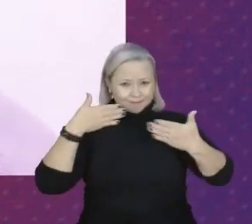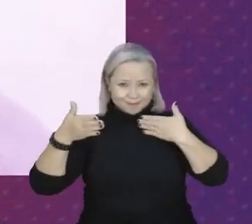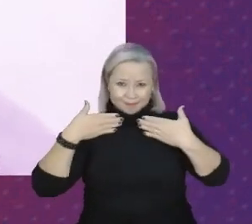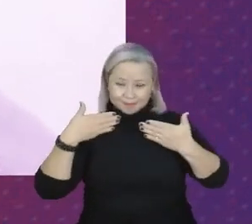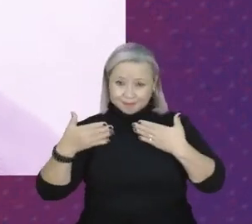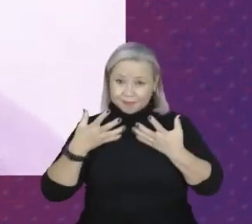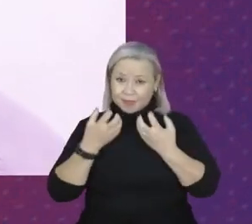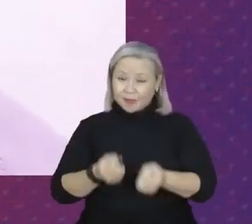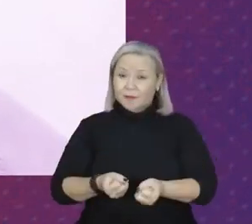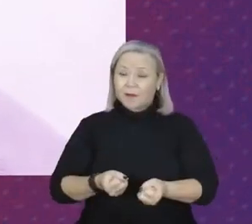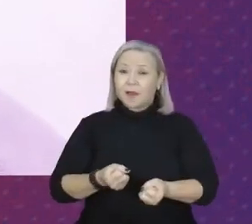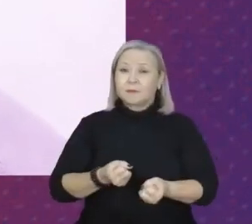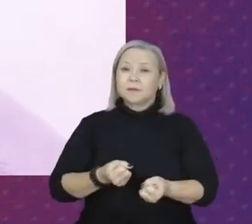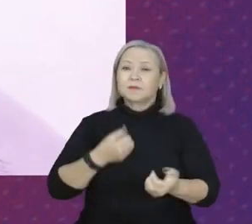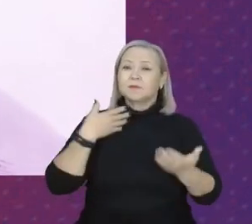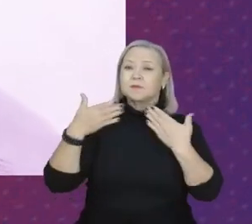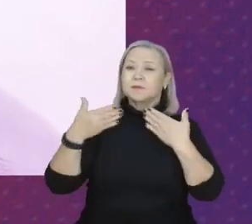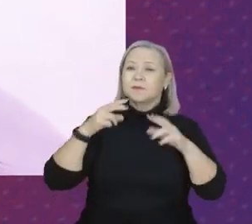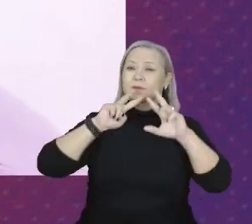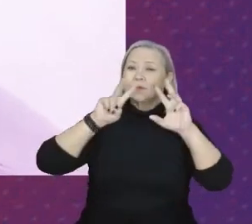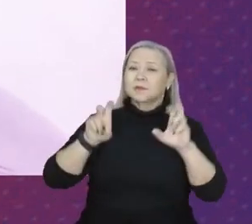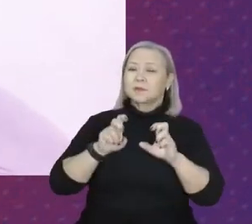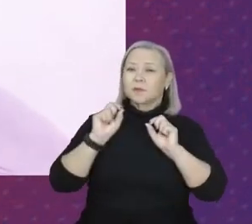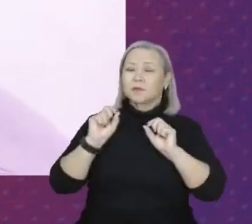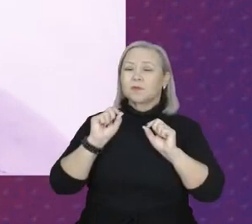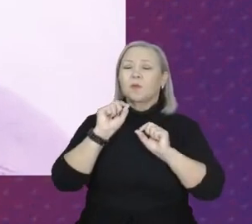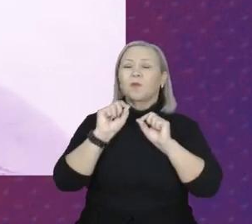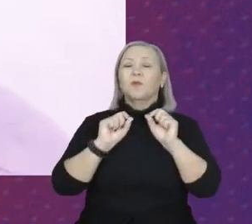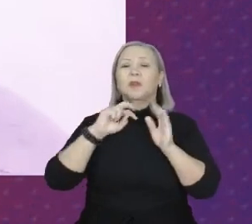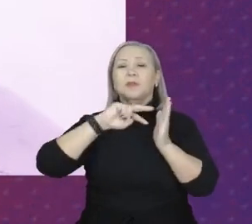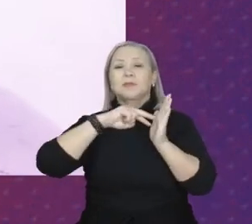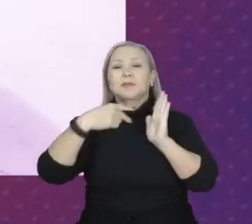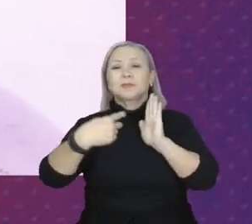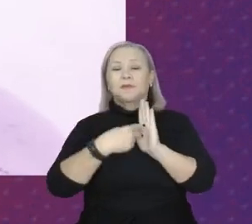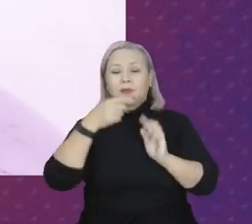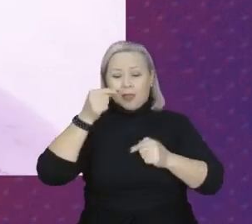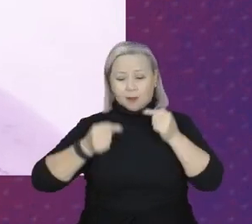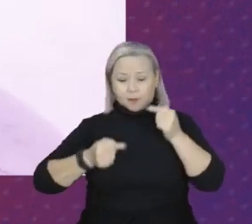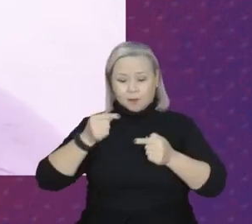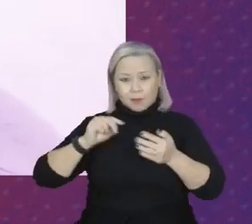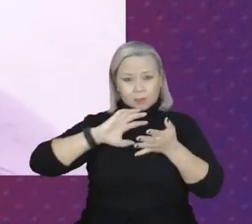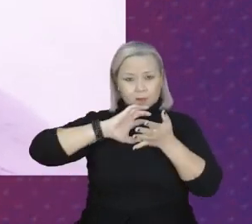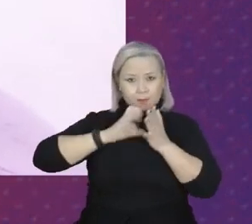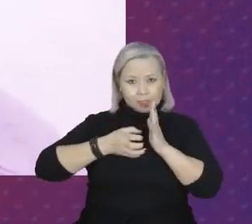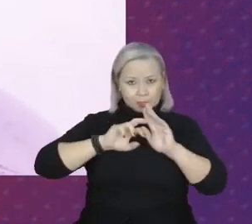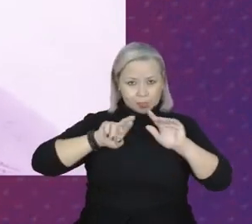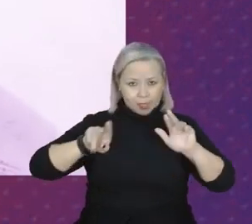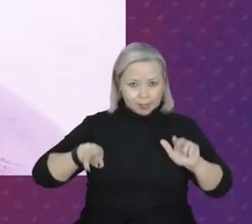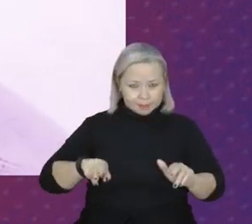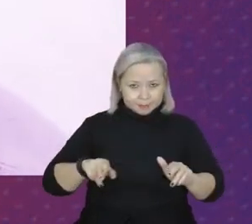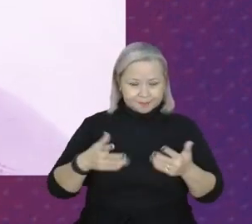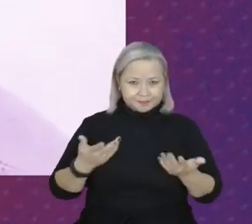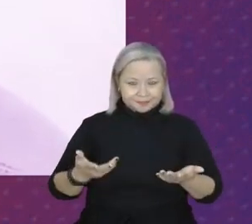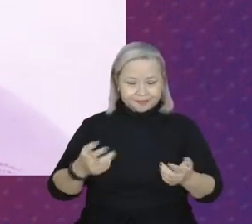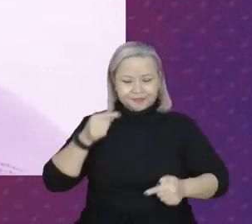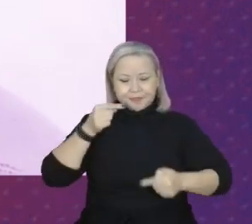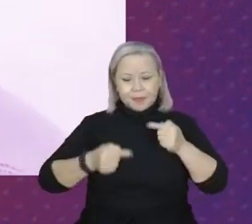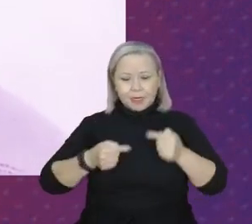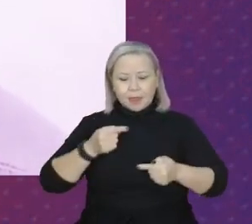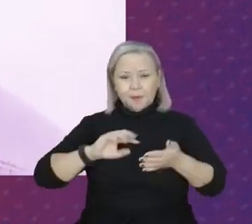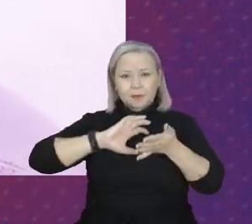vamos conversar sobre o que significa a política partidária. A política